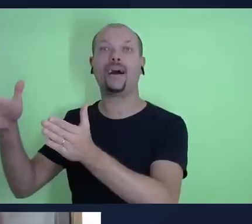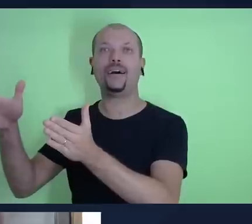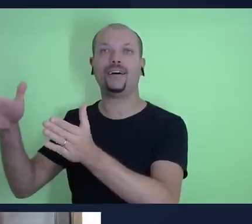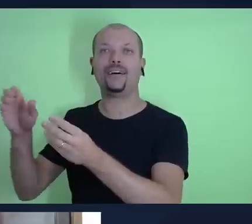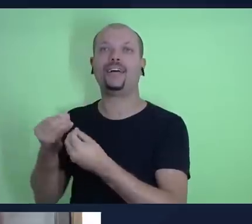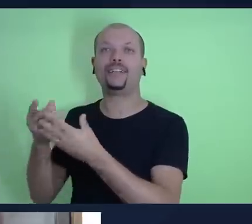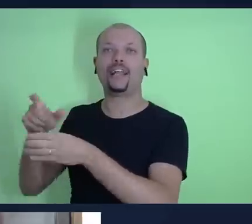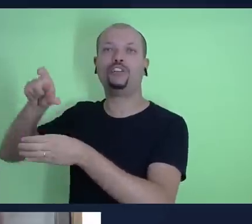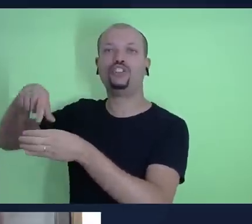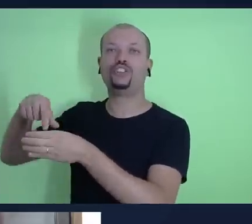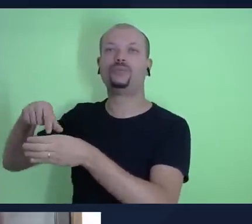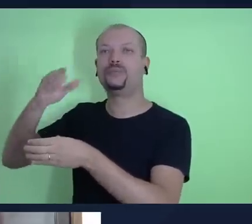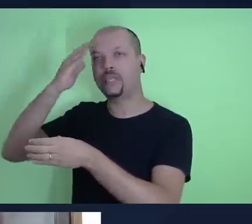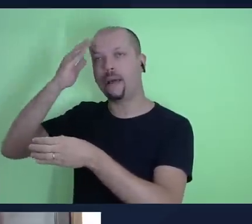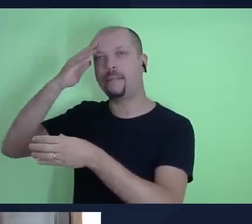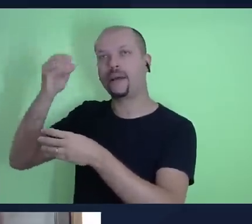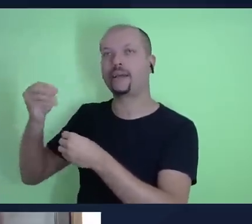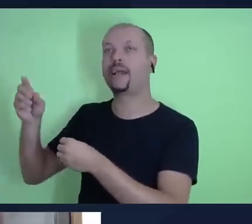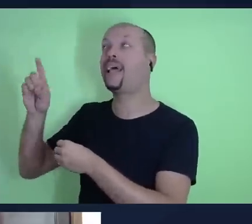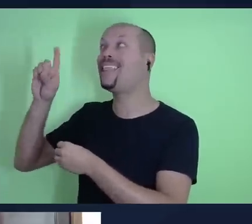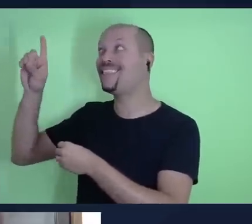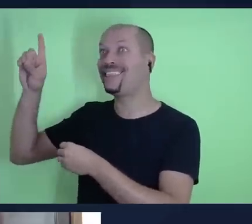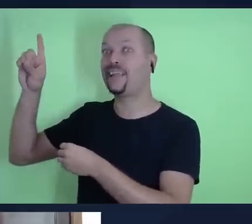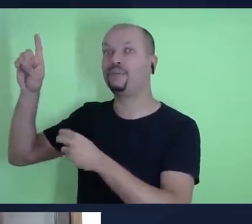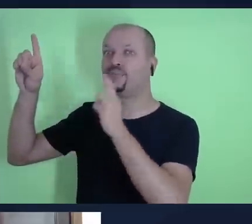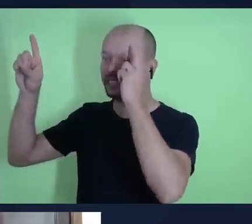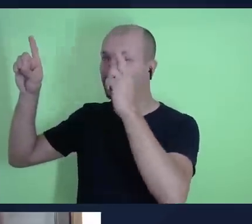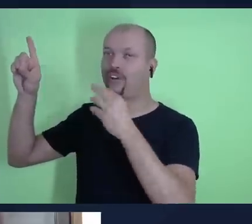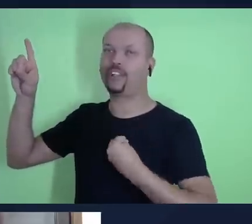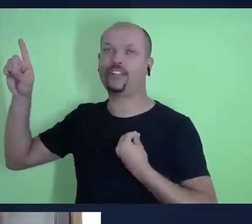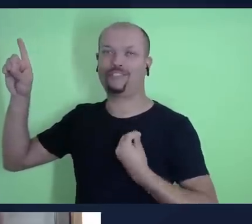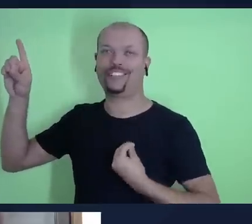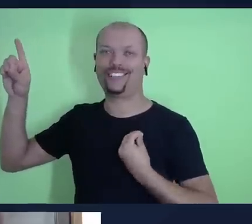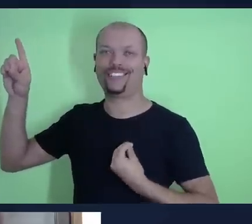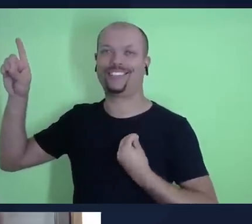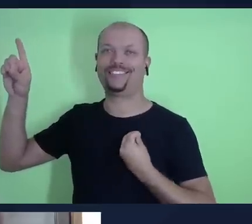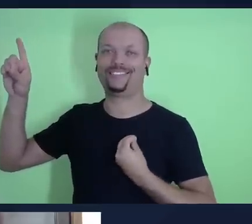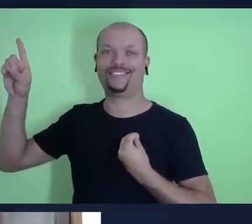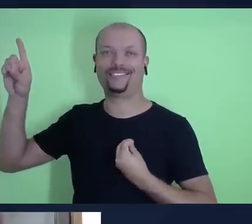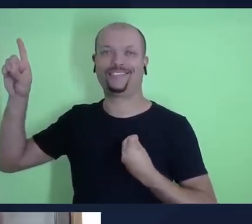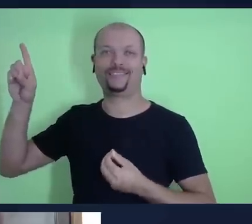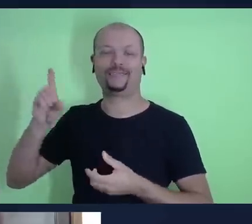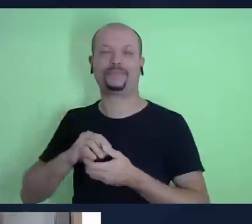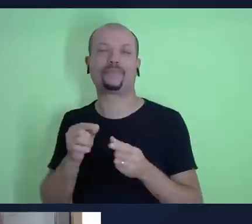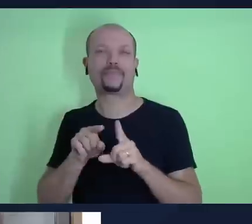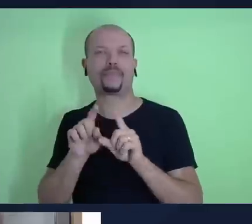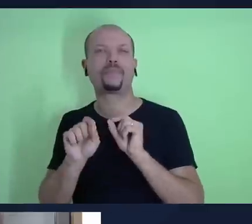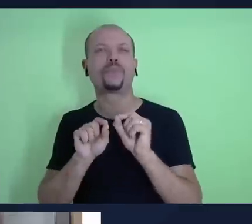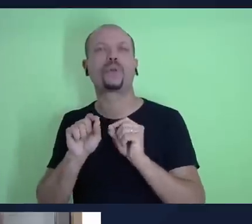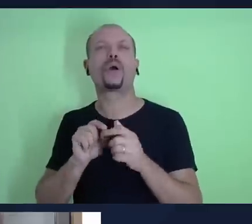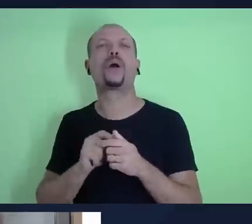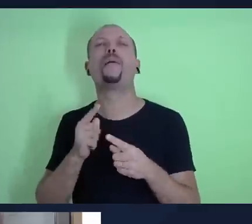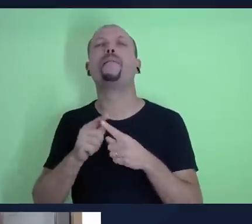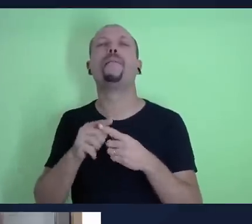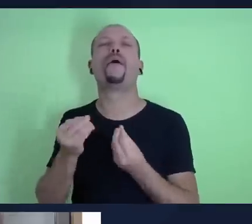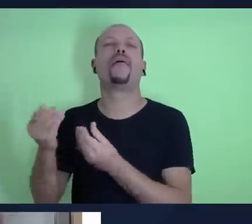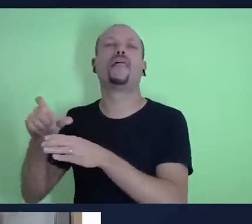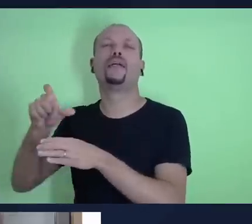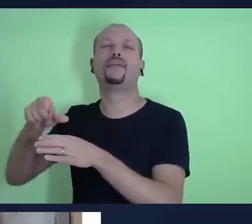reconhecia a Deus como Senhor da vida dEle, certo? Então, por que entregar o dízimo?